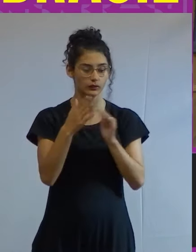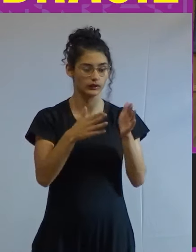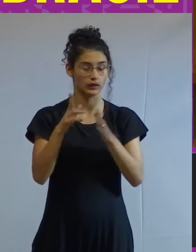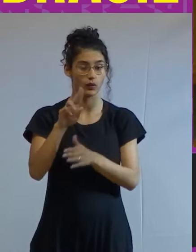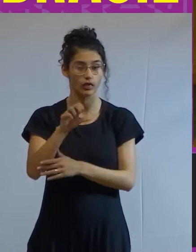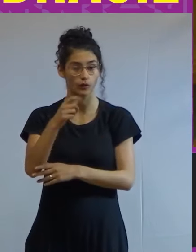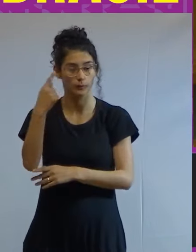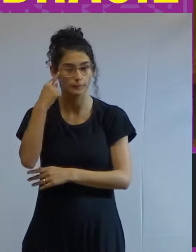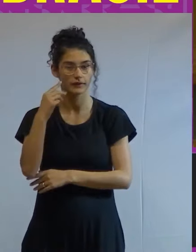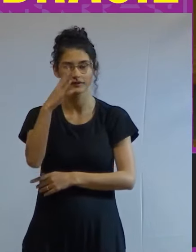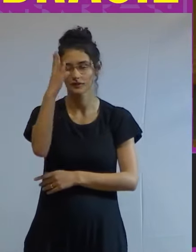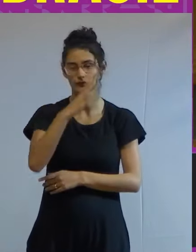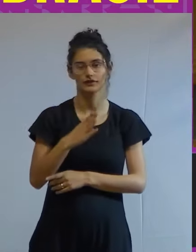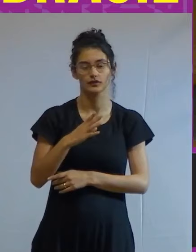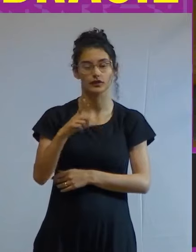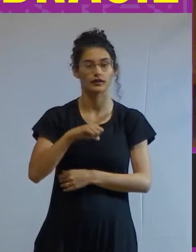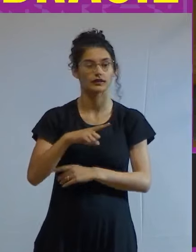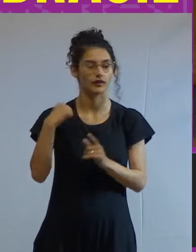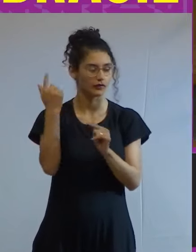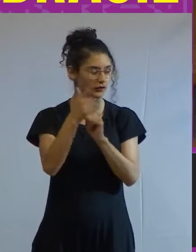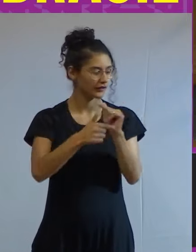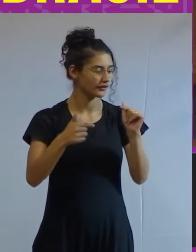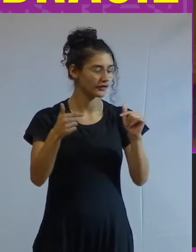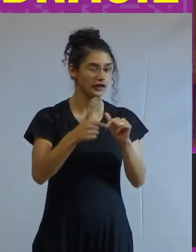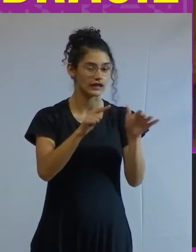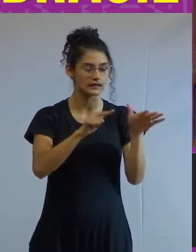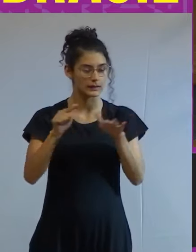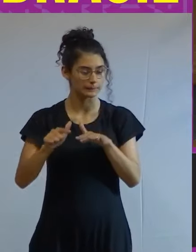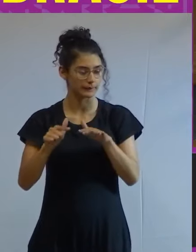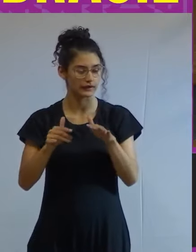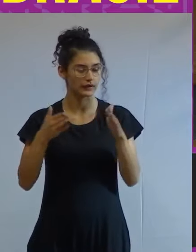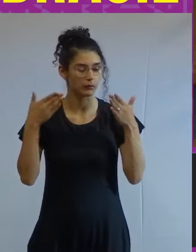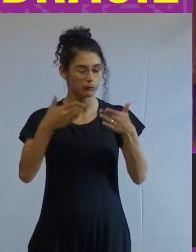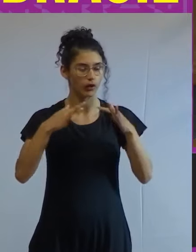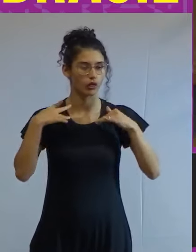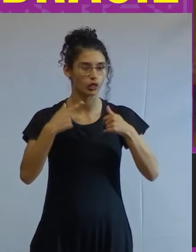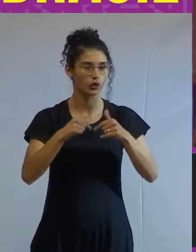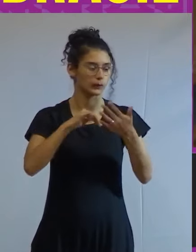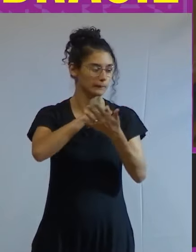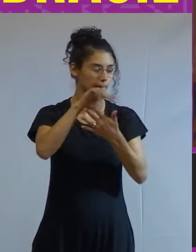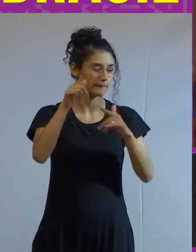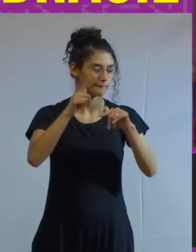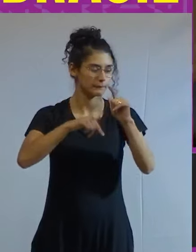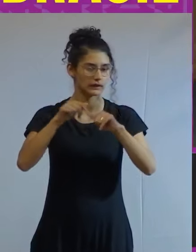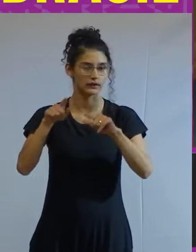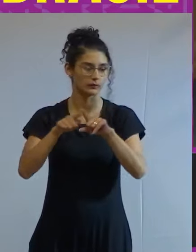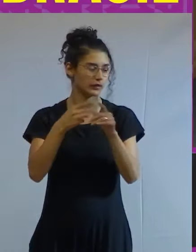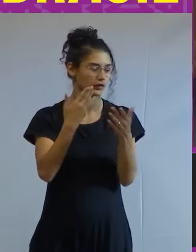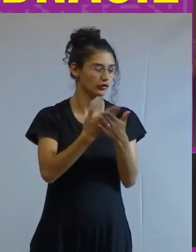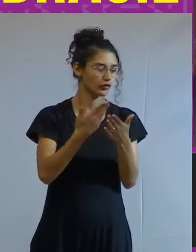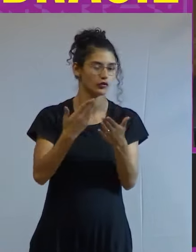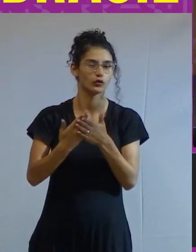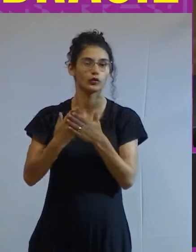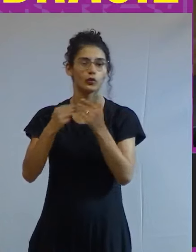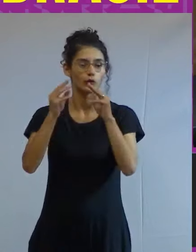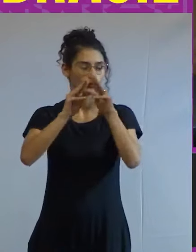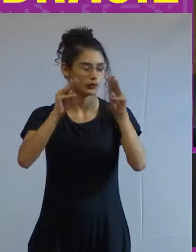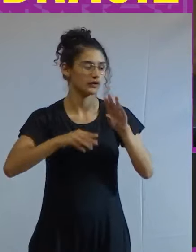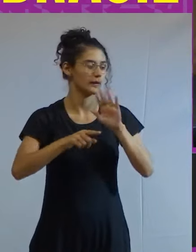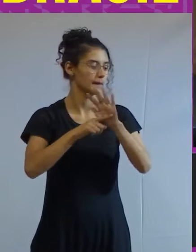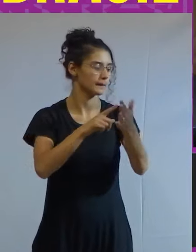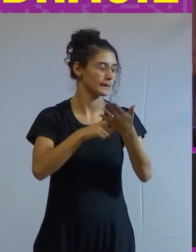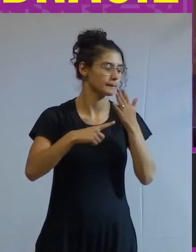USP pensa Brasil então a gente teve uma intensa semana de atividades com todas as pró-reitorias com institutos museus coletivos